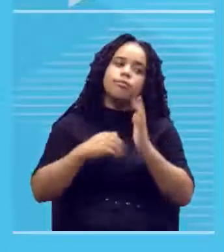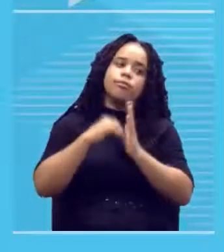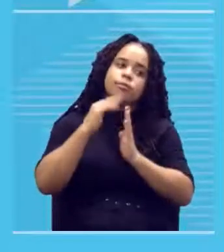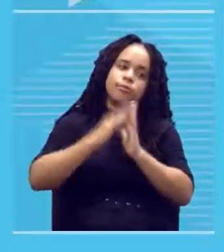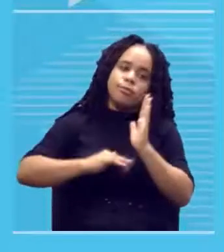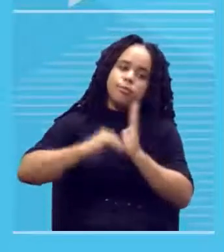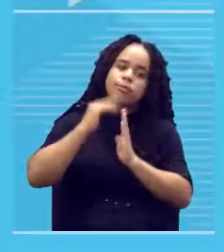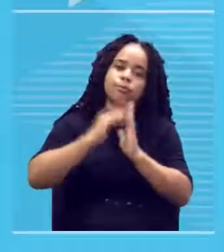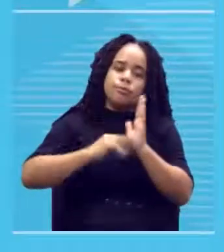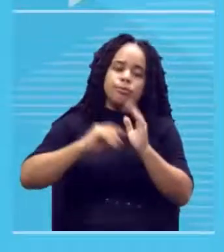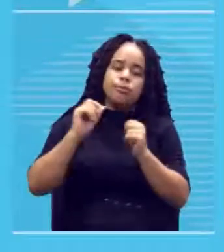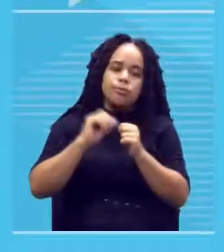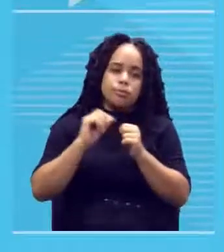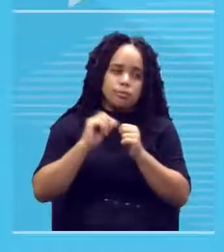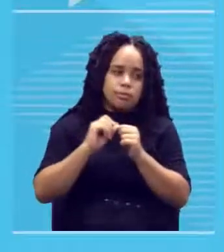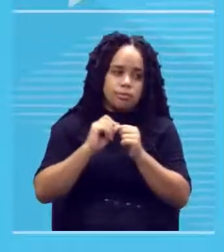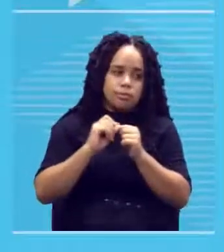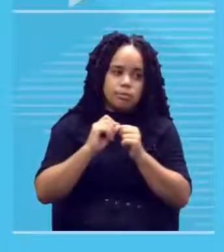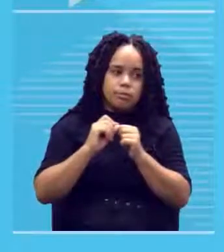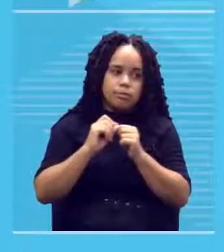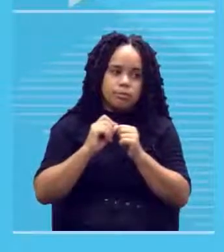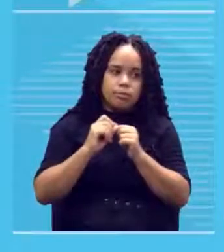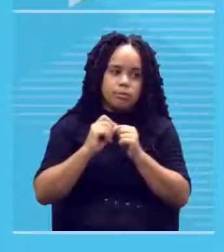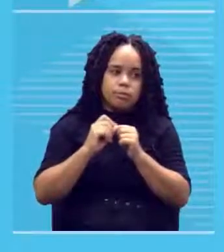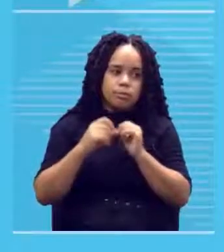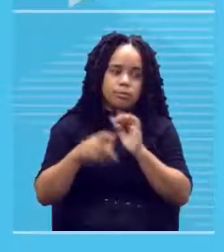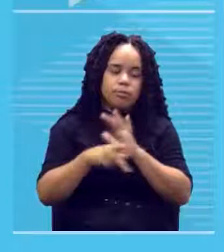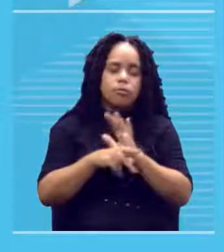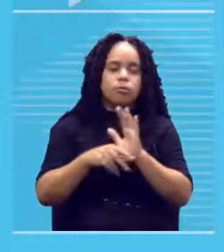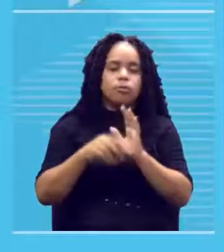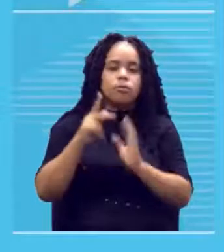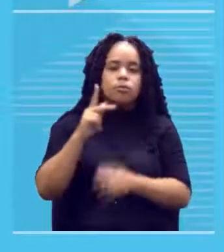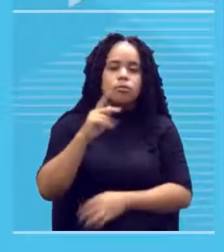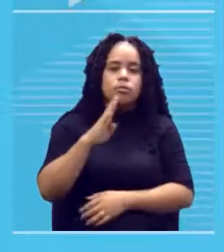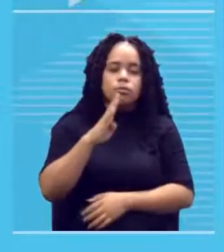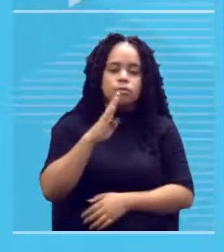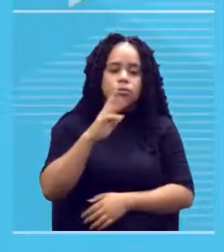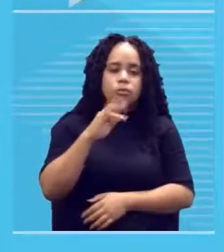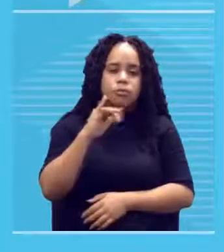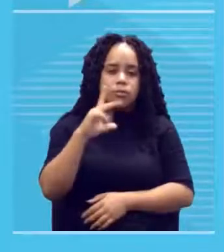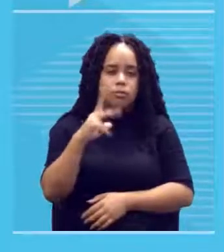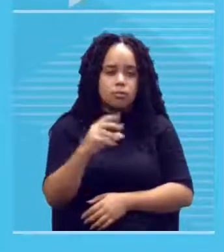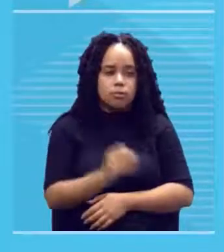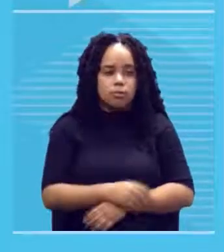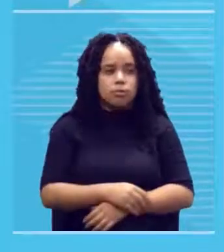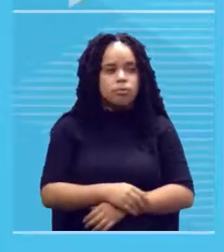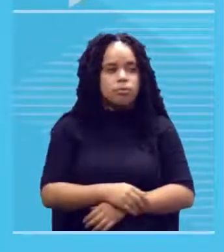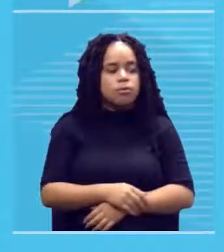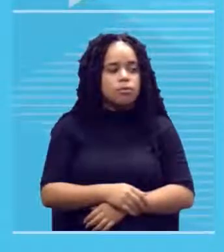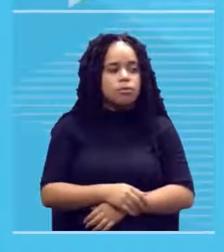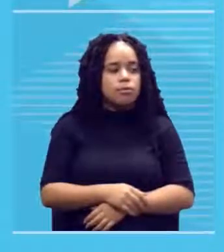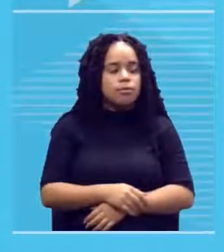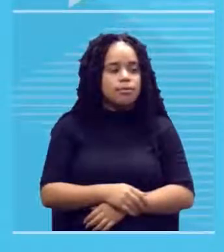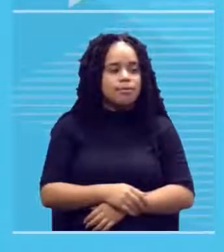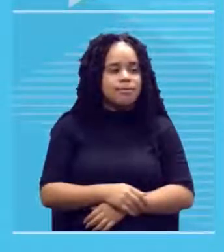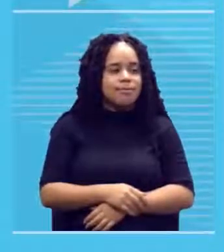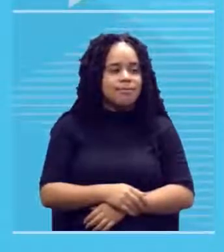um agente de brilho pode ser um meu Deus do